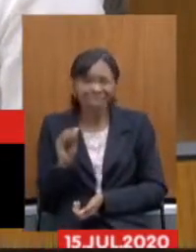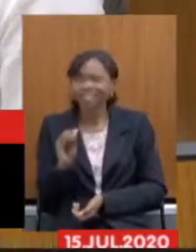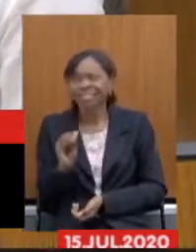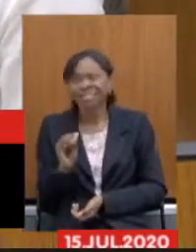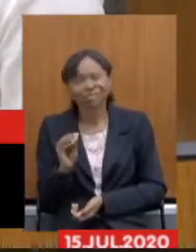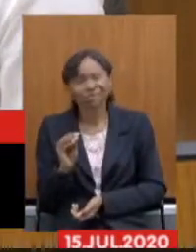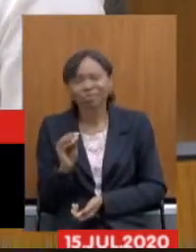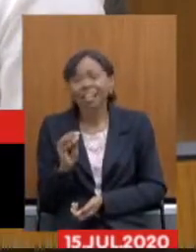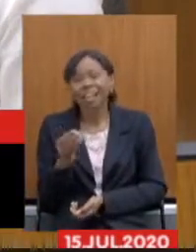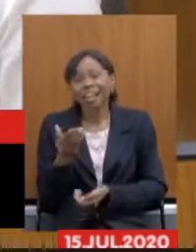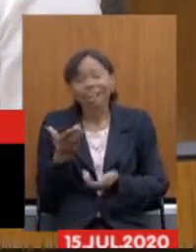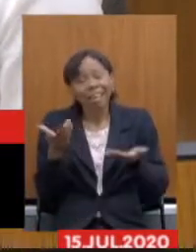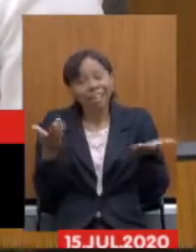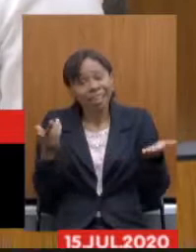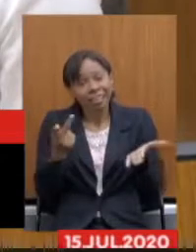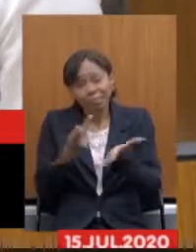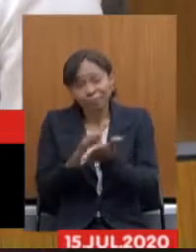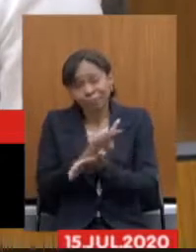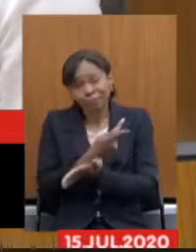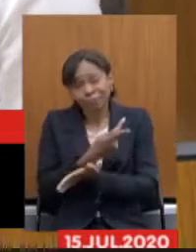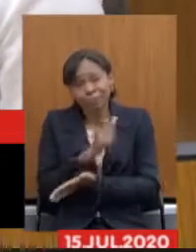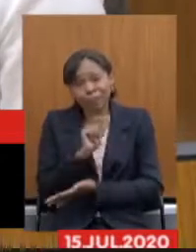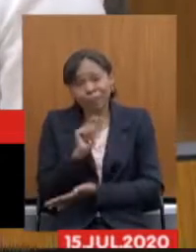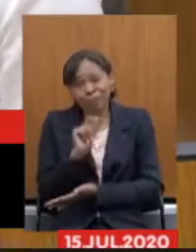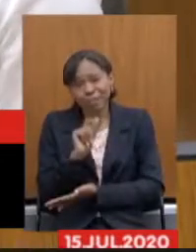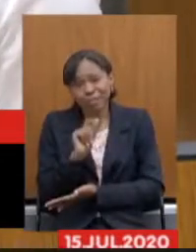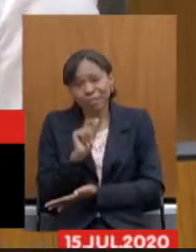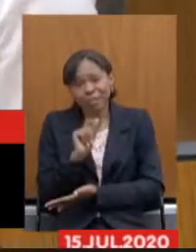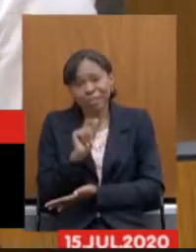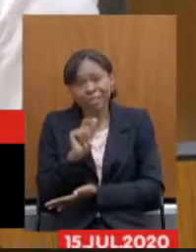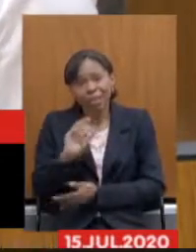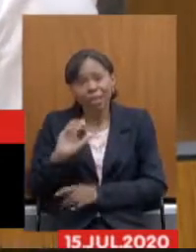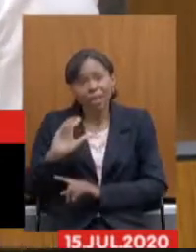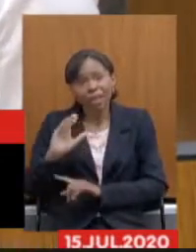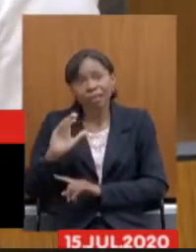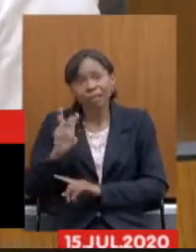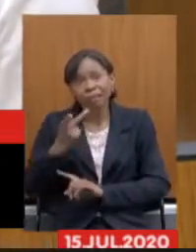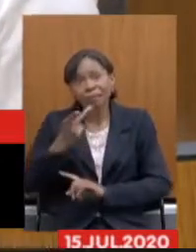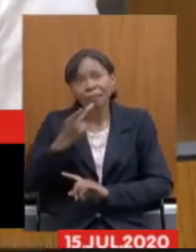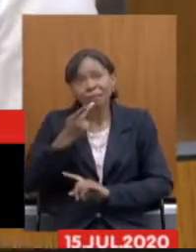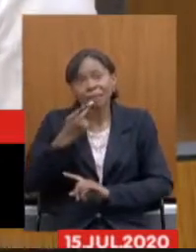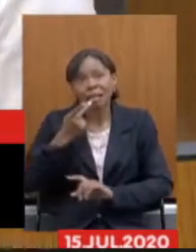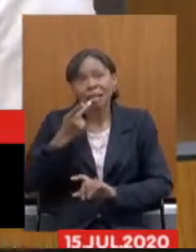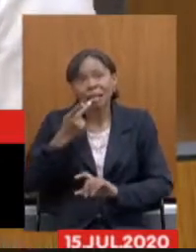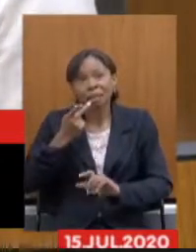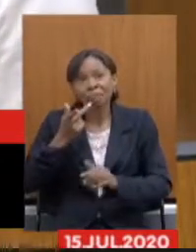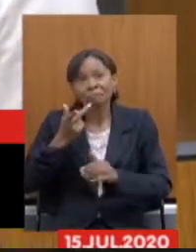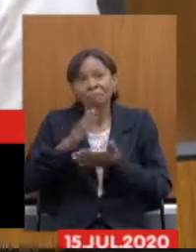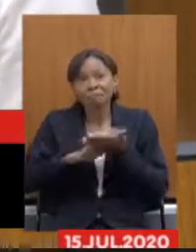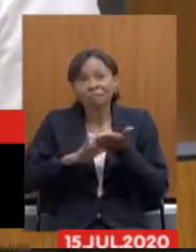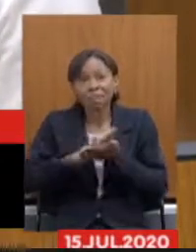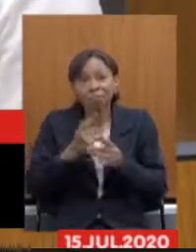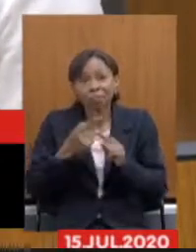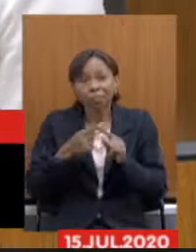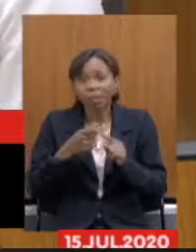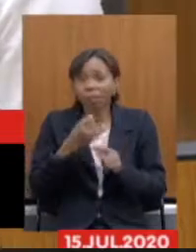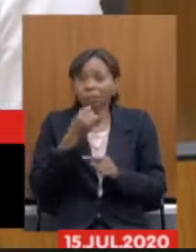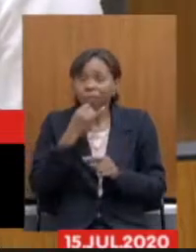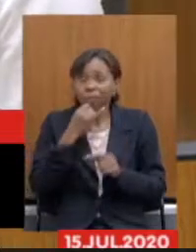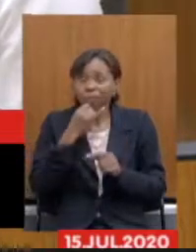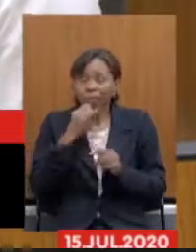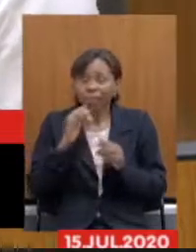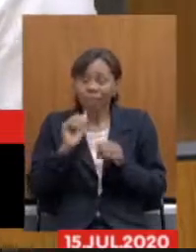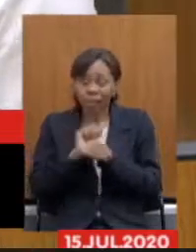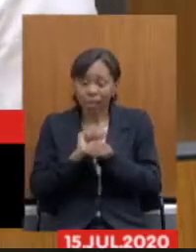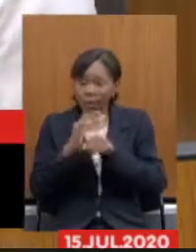nós vamos ficar mesmo sem fala nenhuma porque infelizmente essa pandemia não estava no nosso